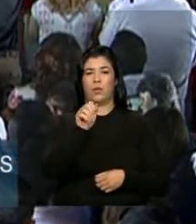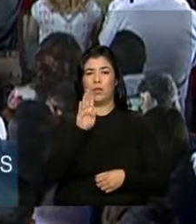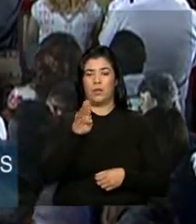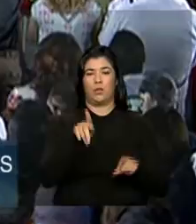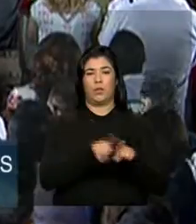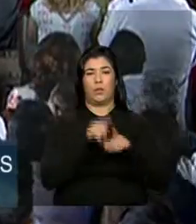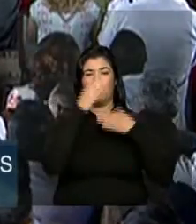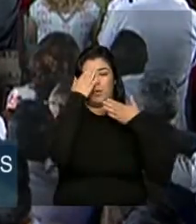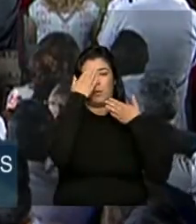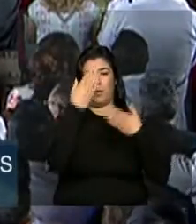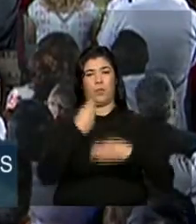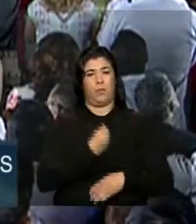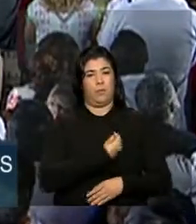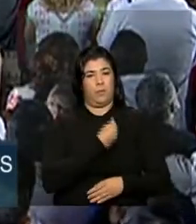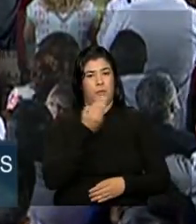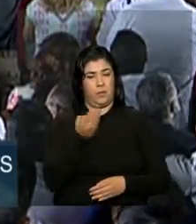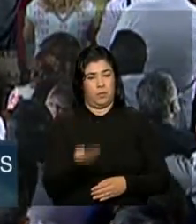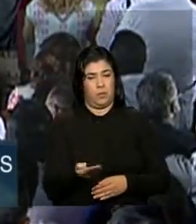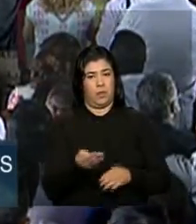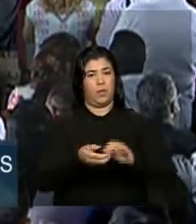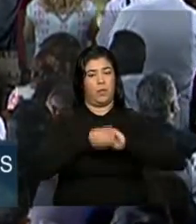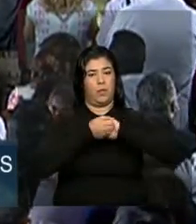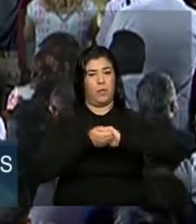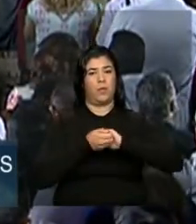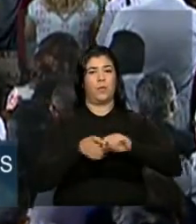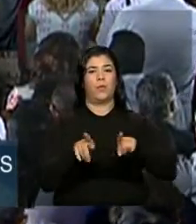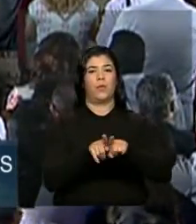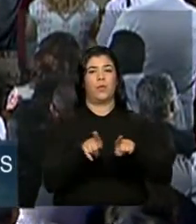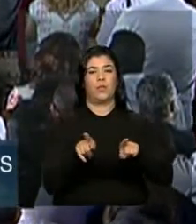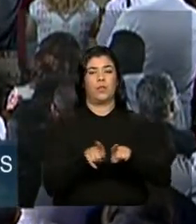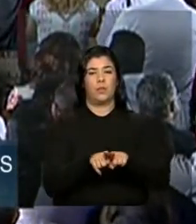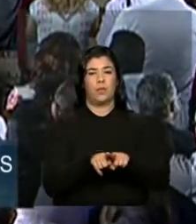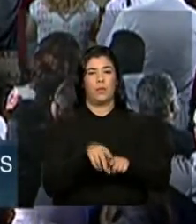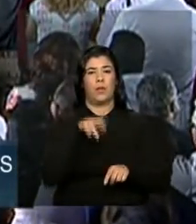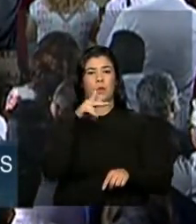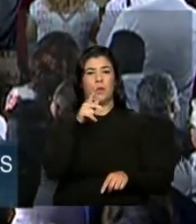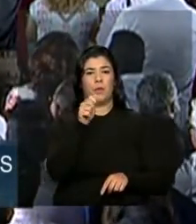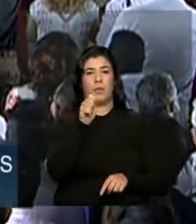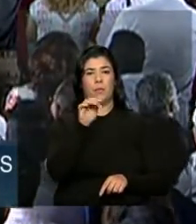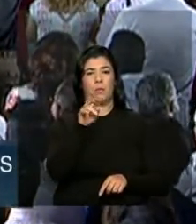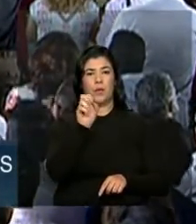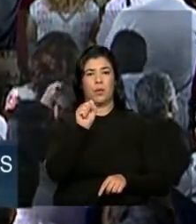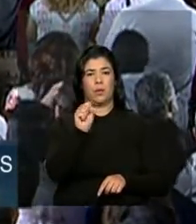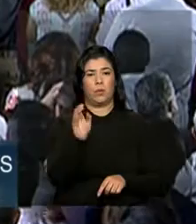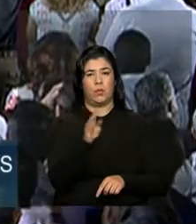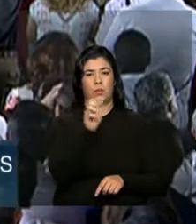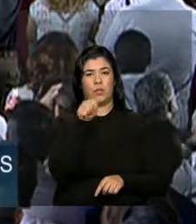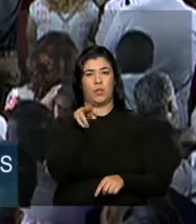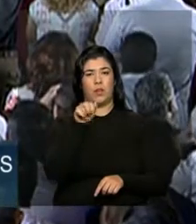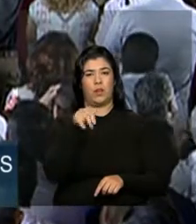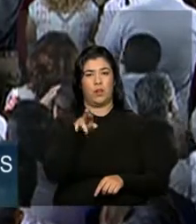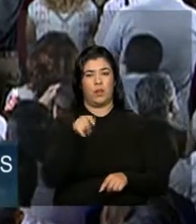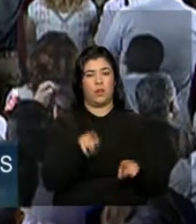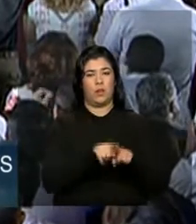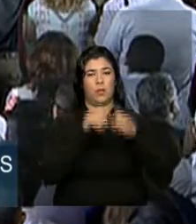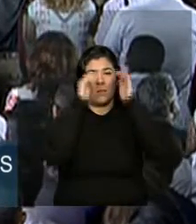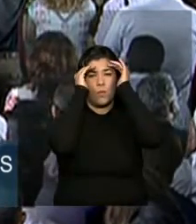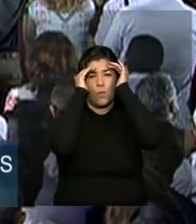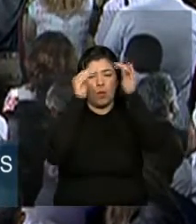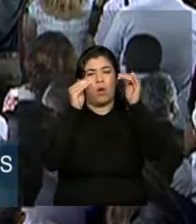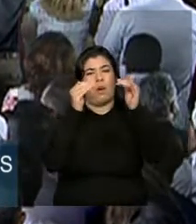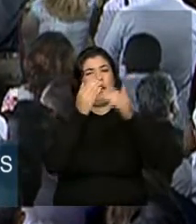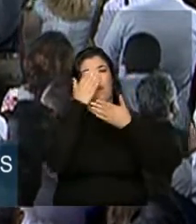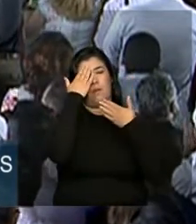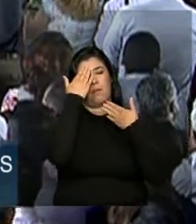presença, cumprimentar aqui o nosso querido patruz. Muito obrigado patruz pela honra de estar